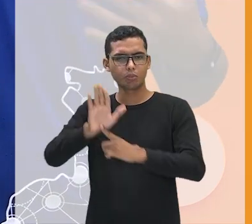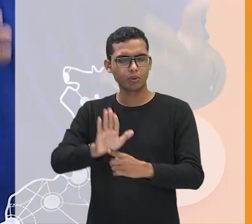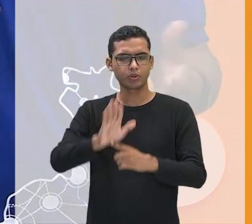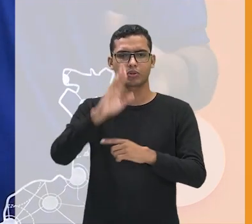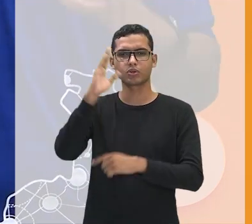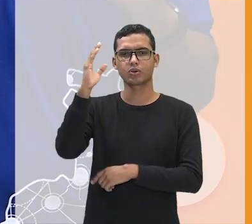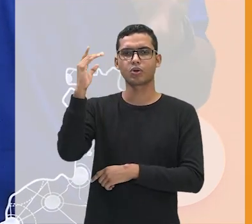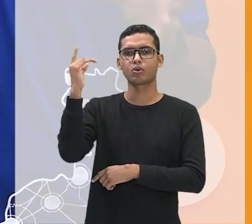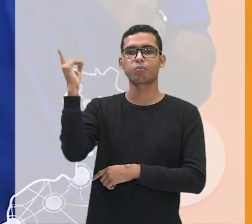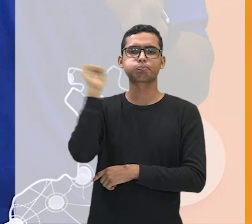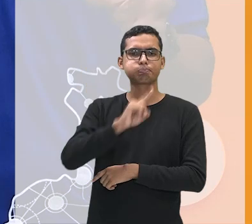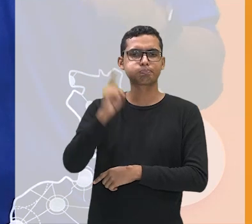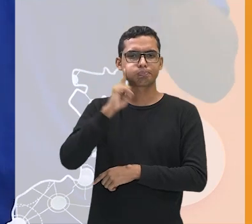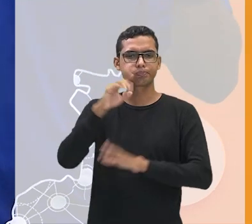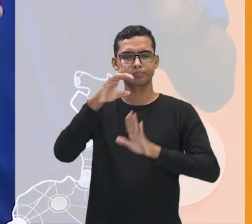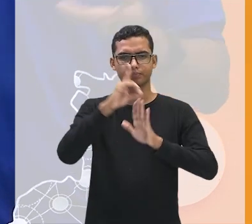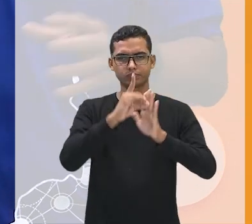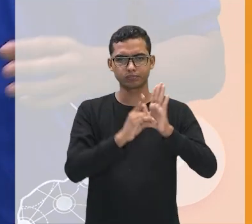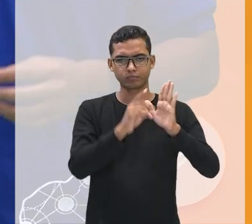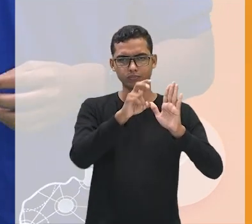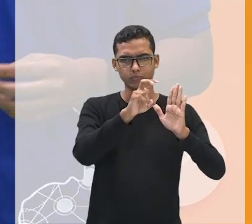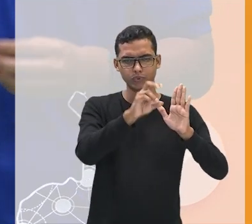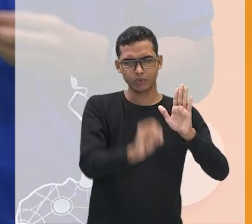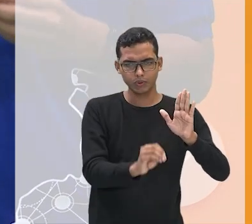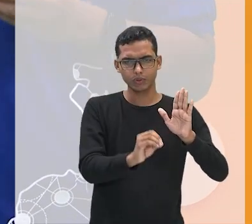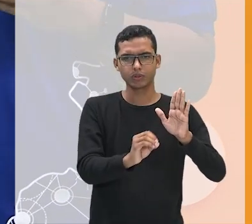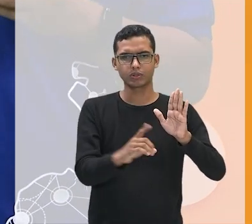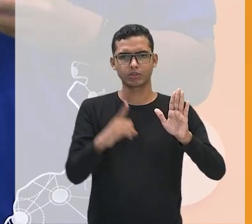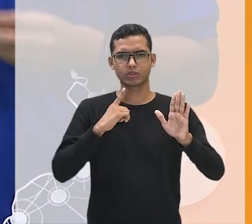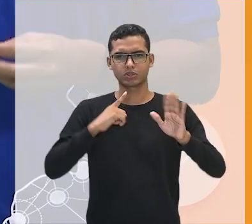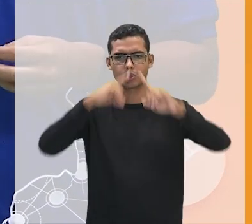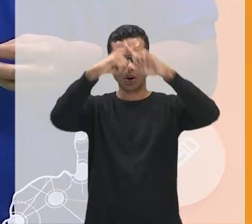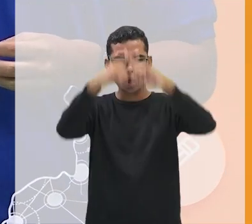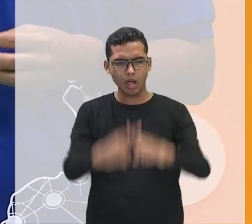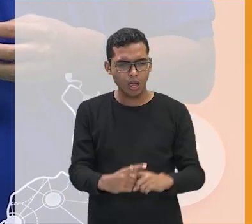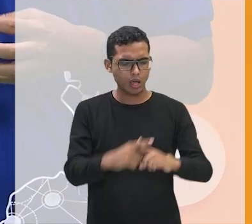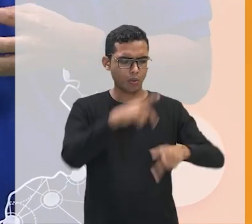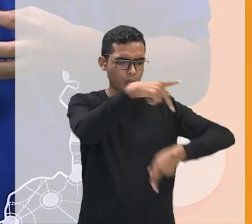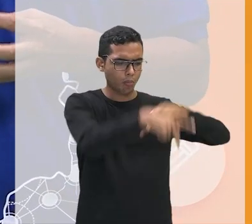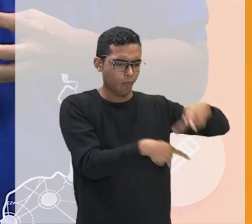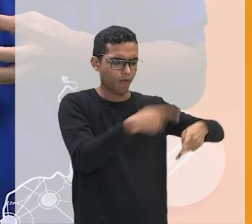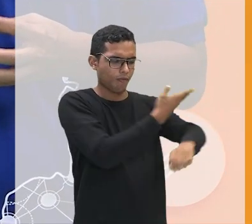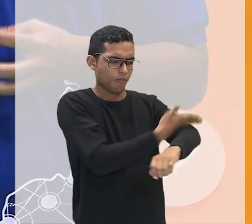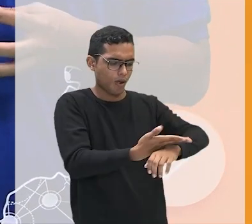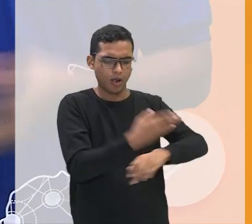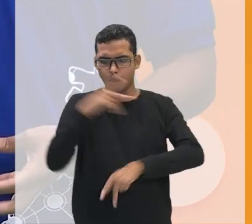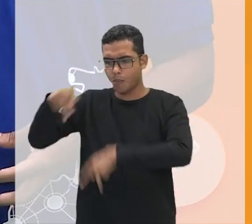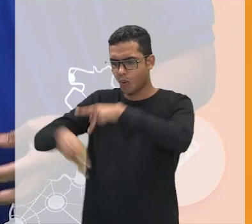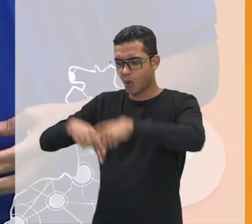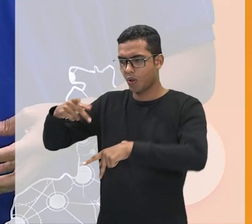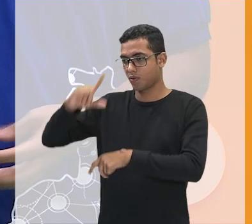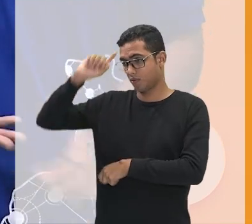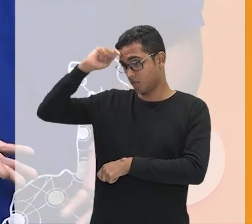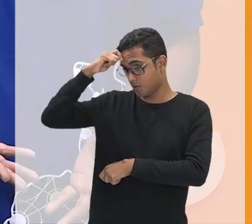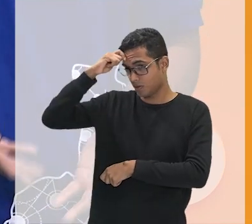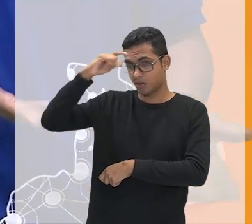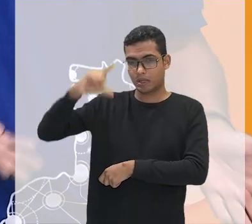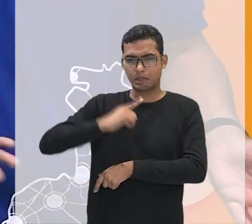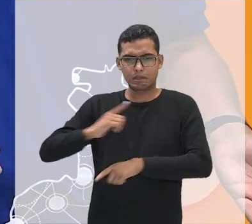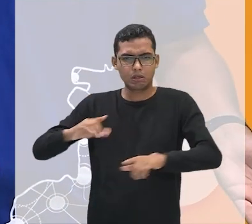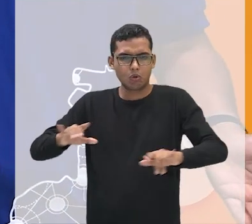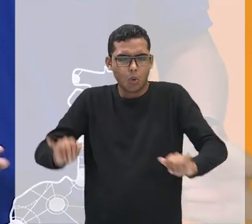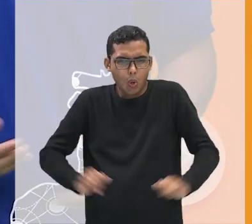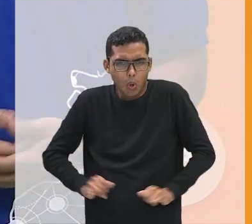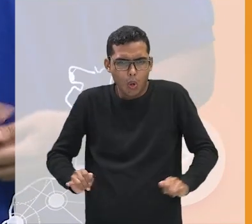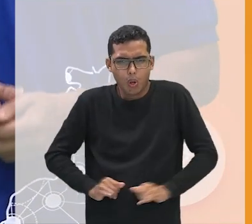quando tinha meio que um apartheid entre brancos e negros e ele traz ali aqueles problemas que as empregadas domésticas negras